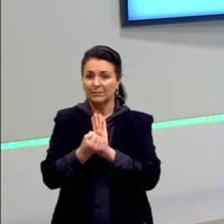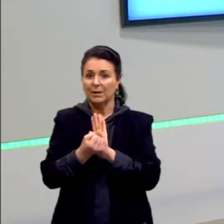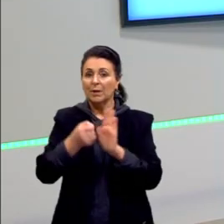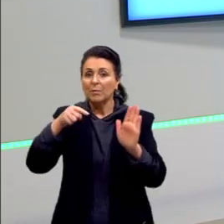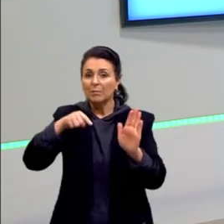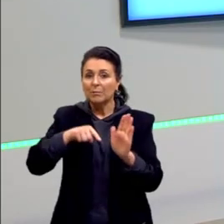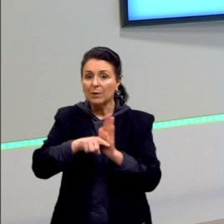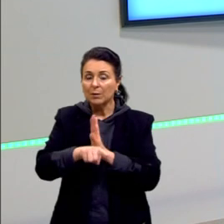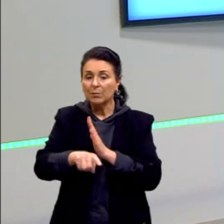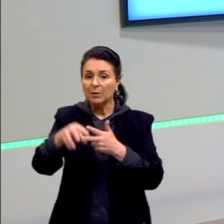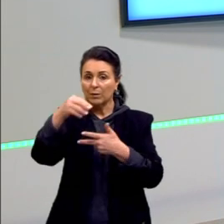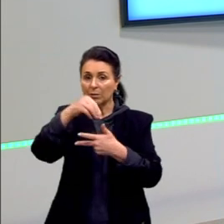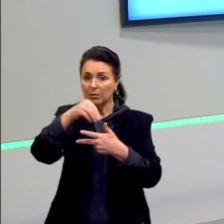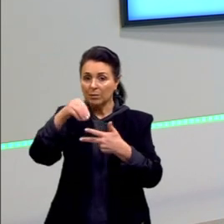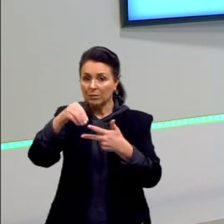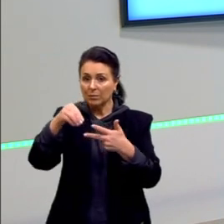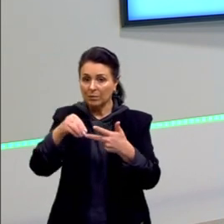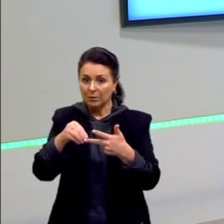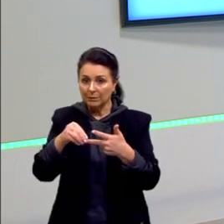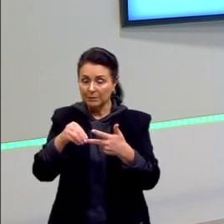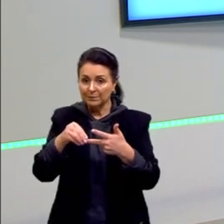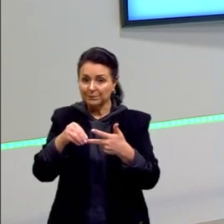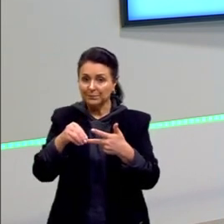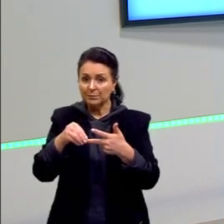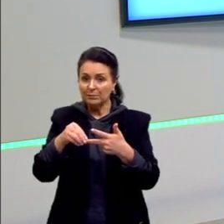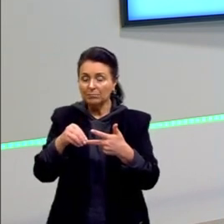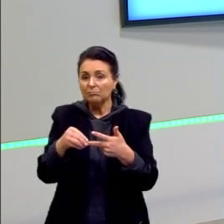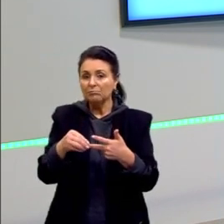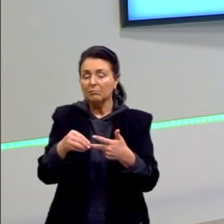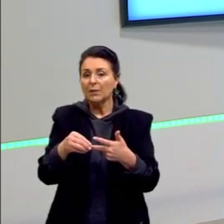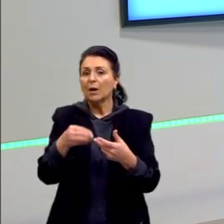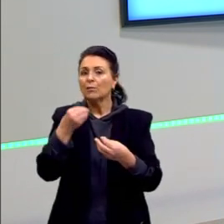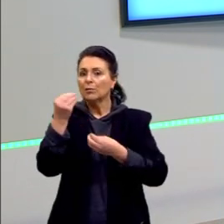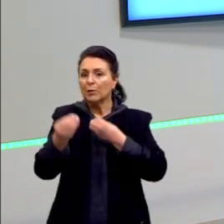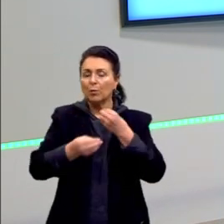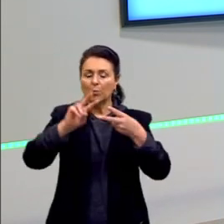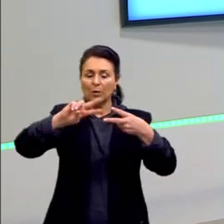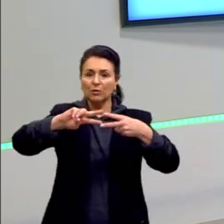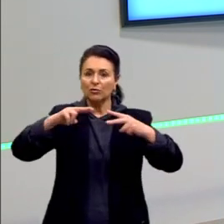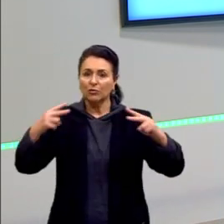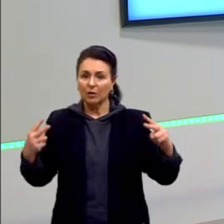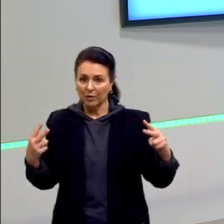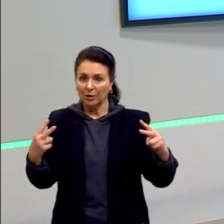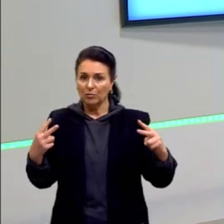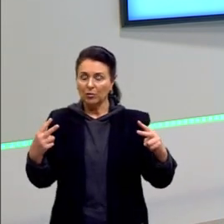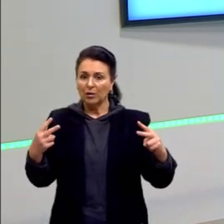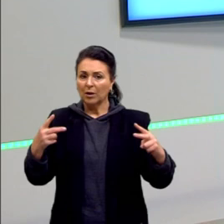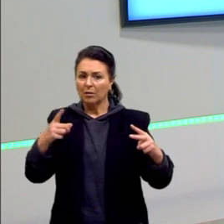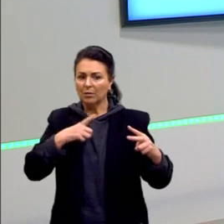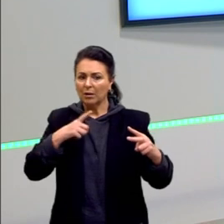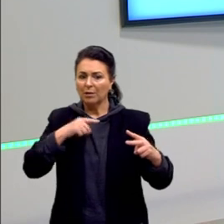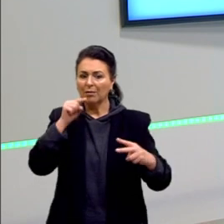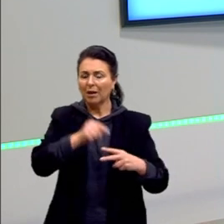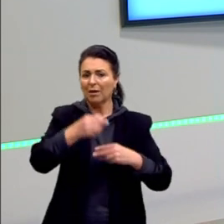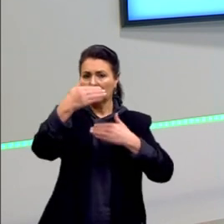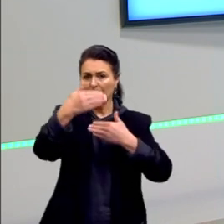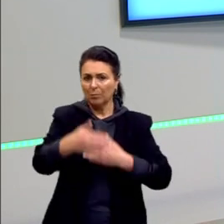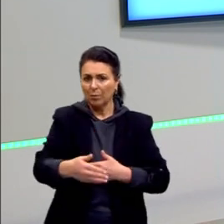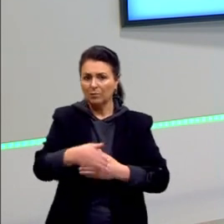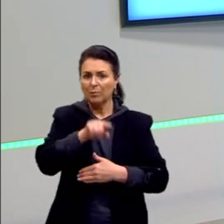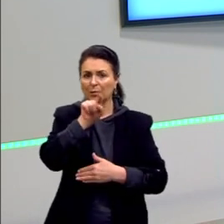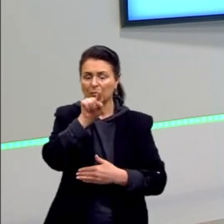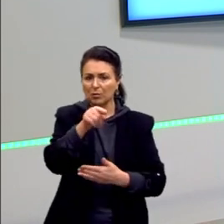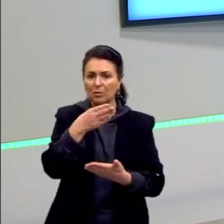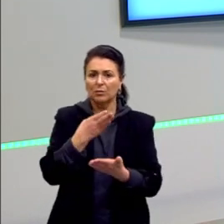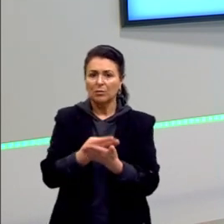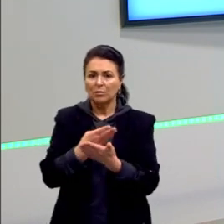questões do Enem. Vamos ver, então, como é que a genética, ela cai assim, vamos se familiarizando